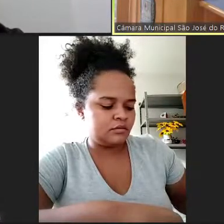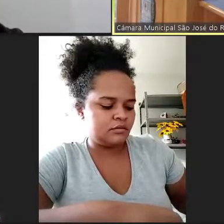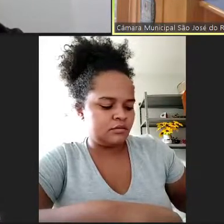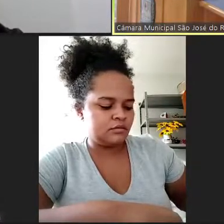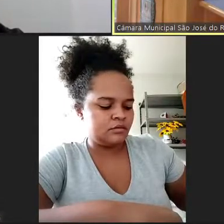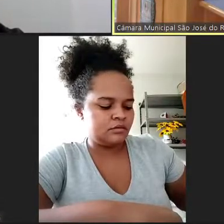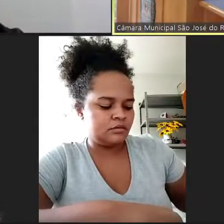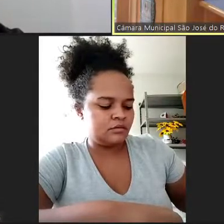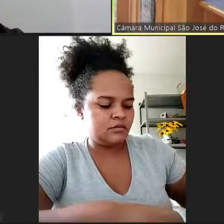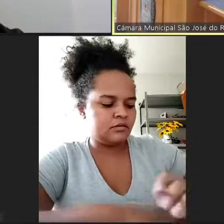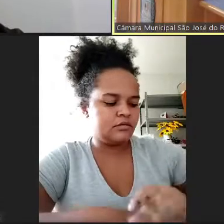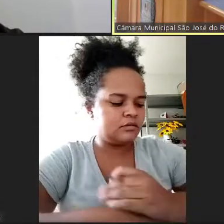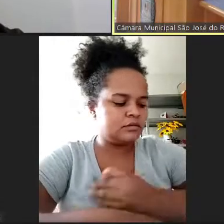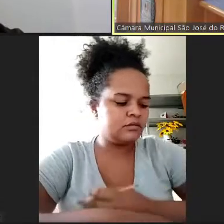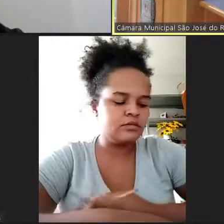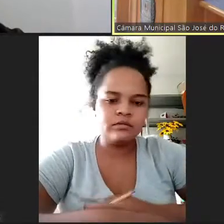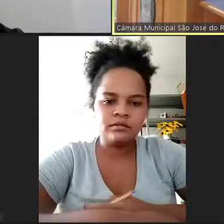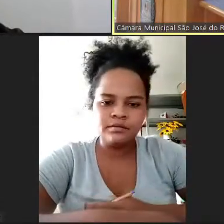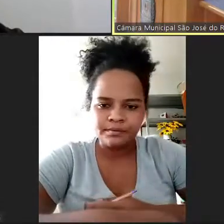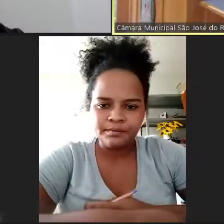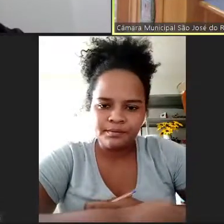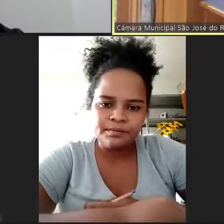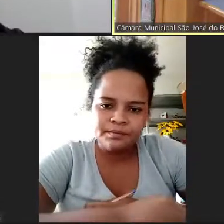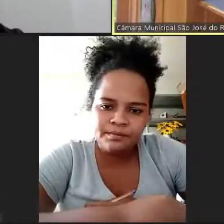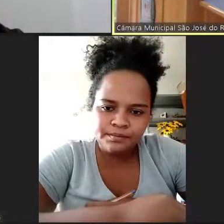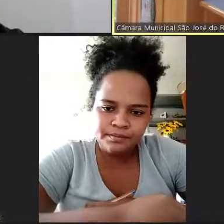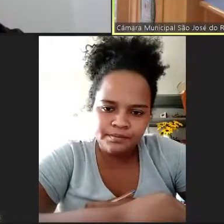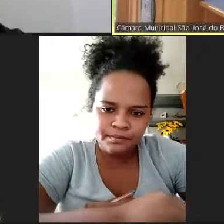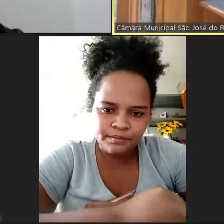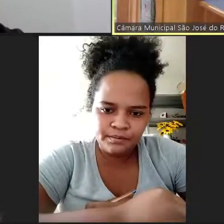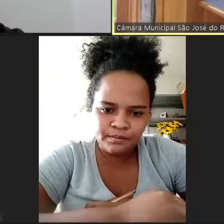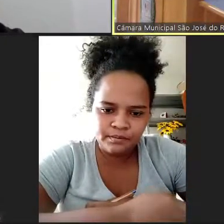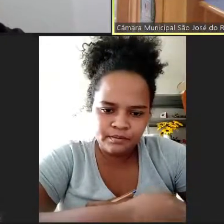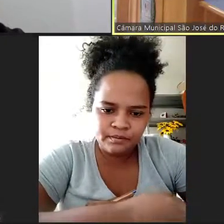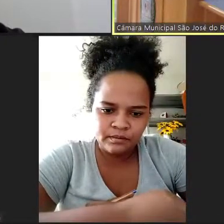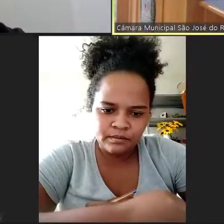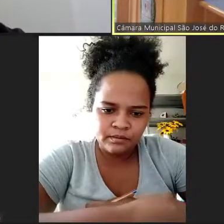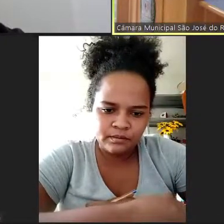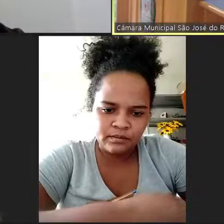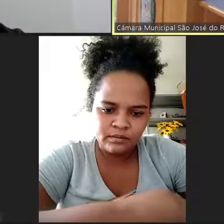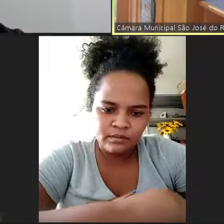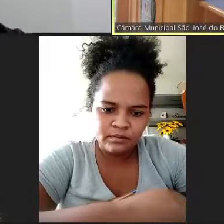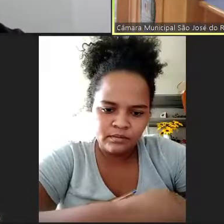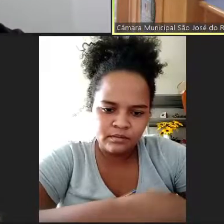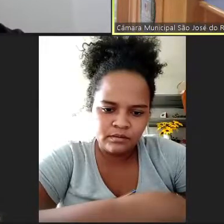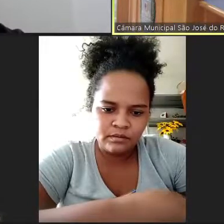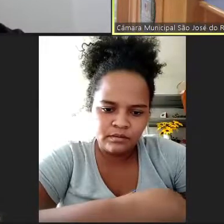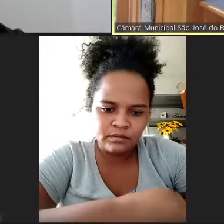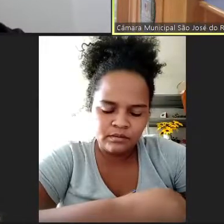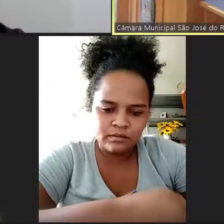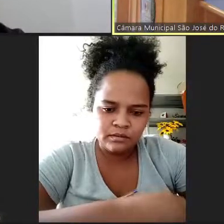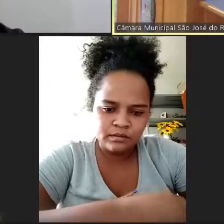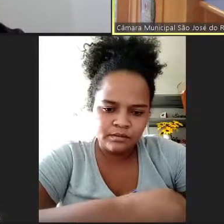ao poder público, e ao agente que está vacinando, e tamanha felicidade, e é o